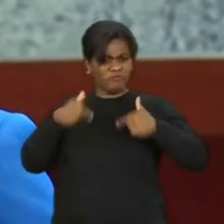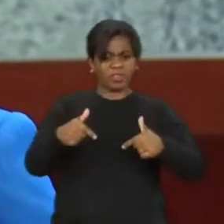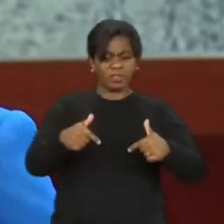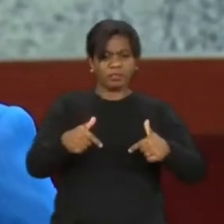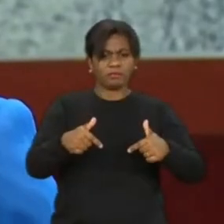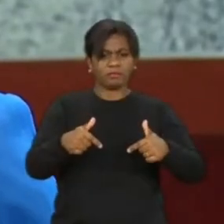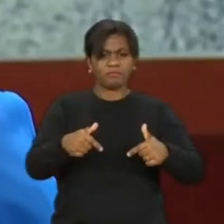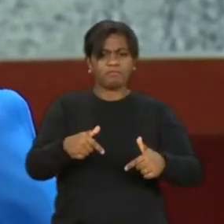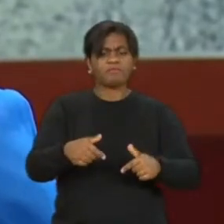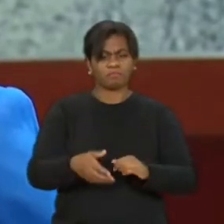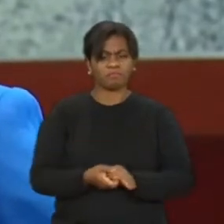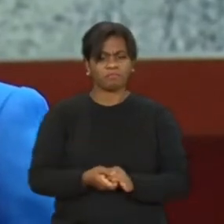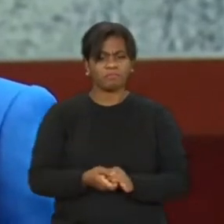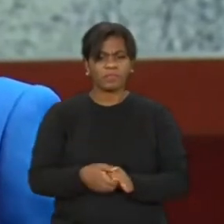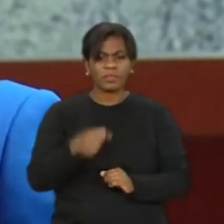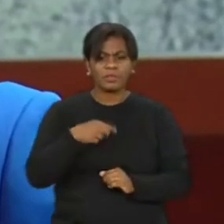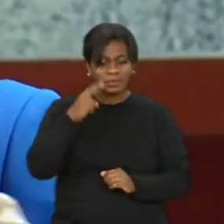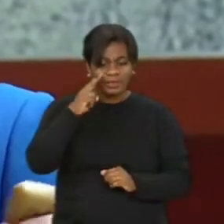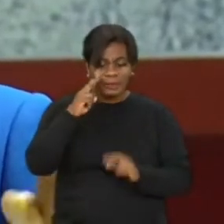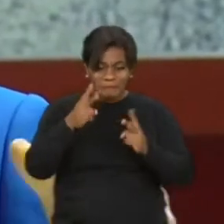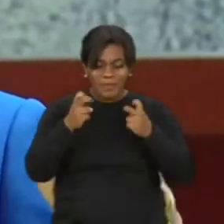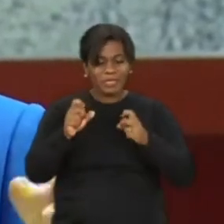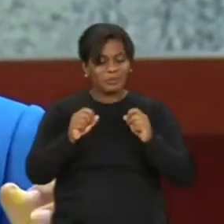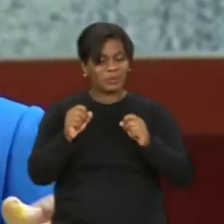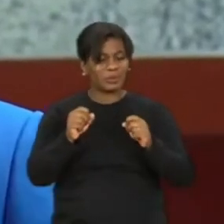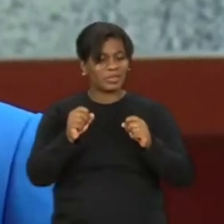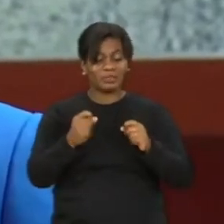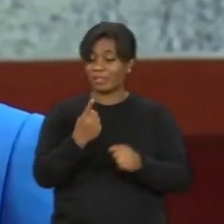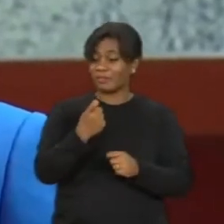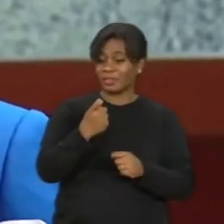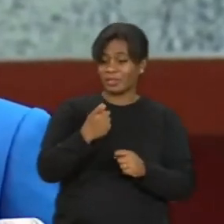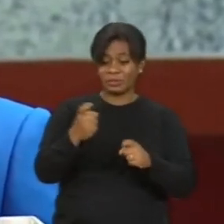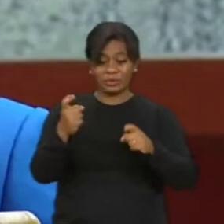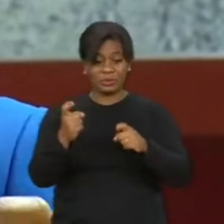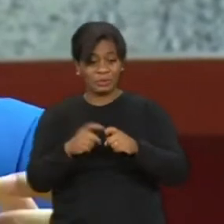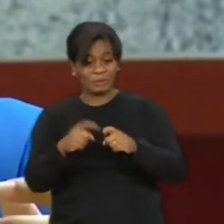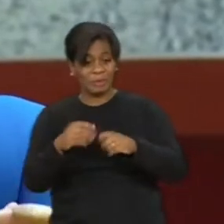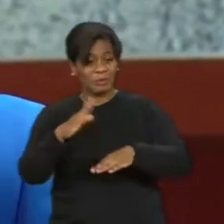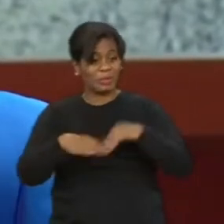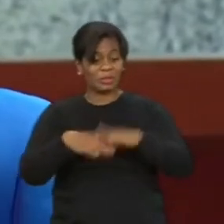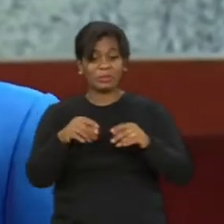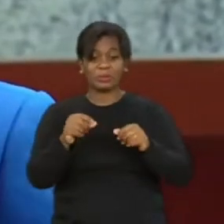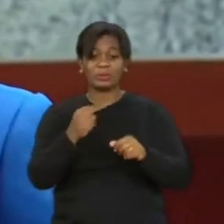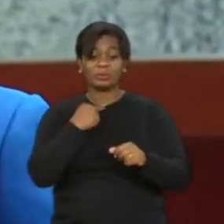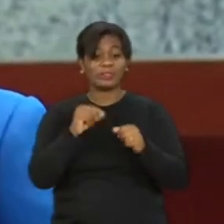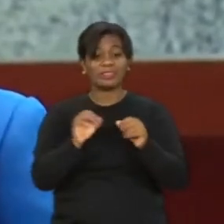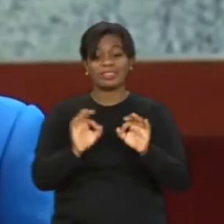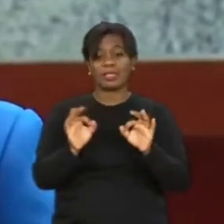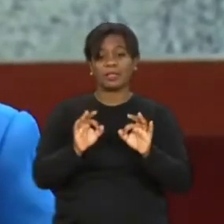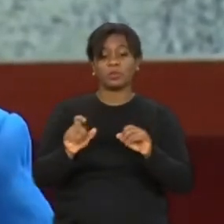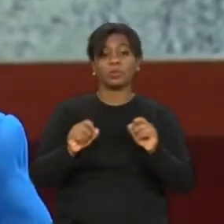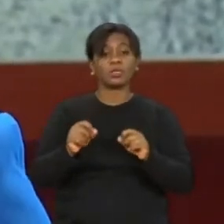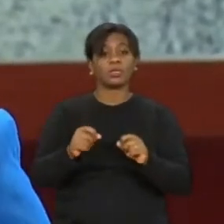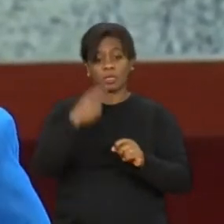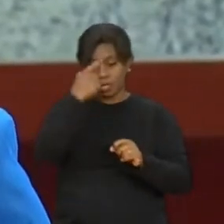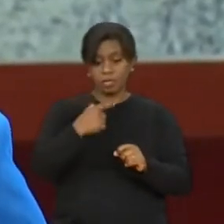feito. Eu já vi que eu já estava sozinho com a medicina, não podia fazer mais nada. o que eu tinha que fazer agora